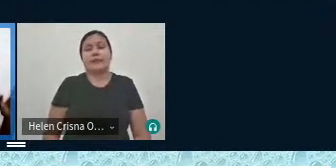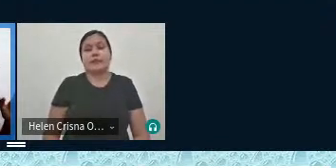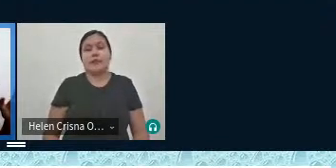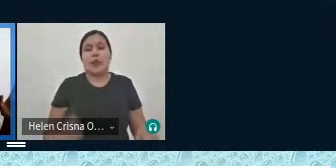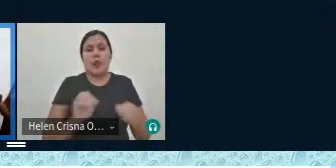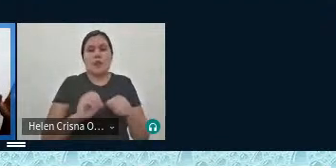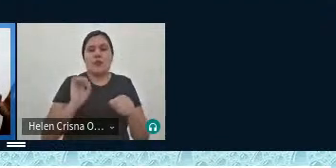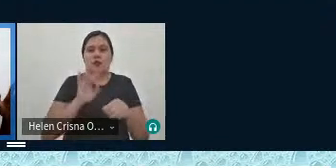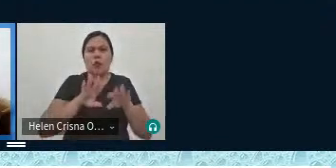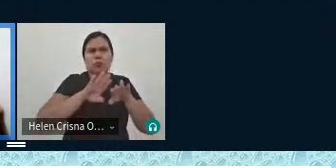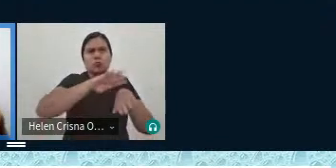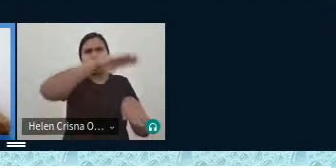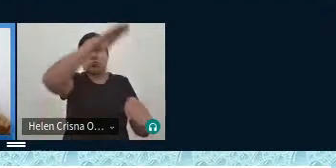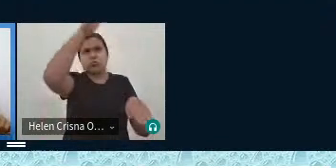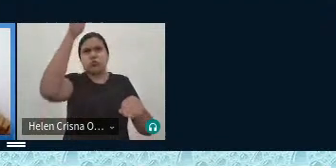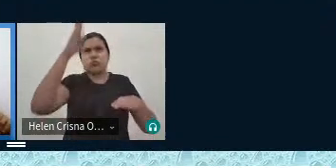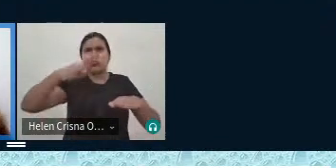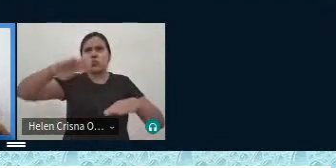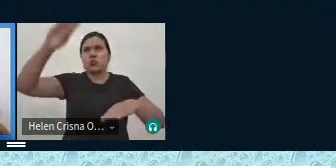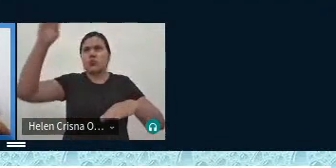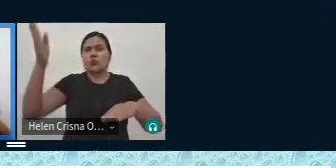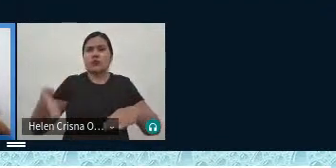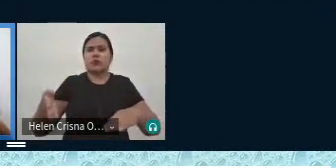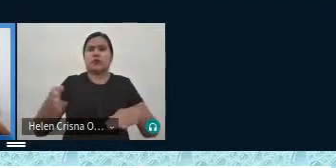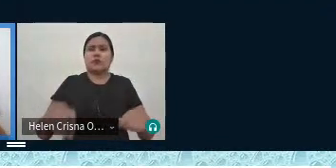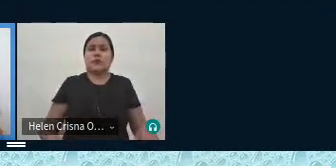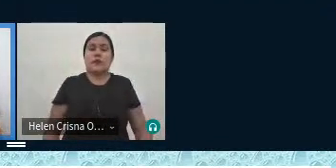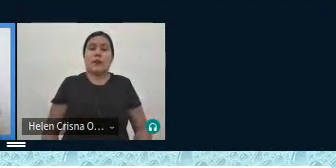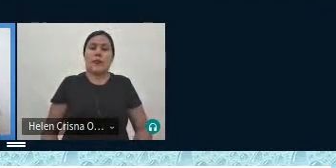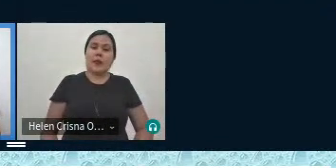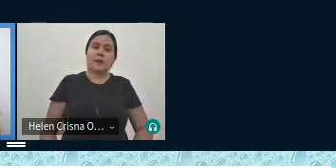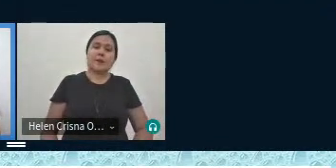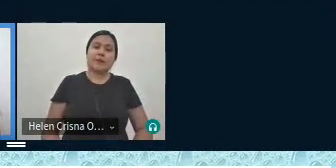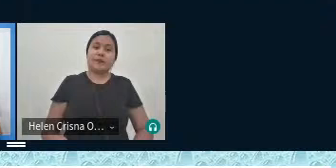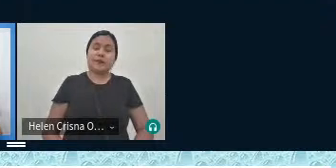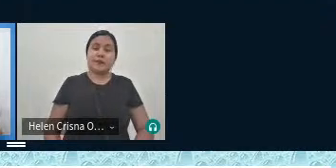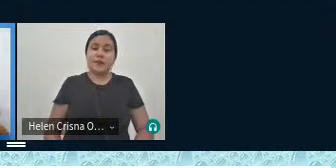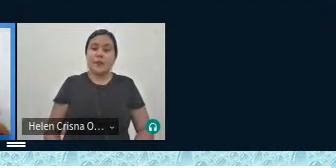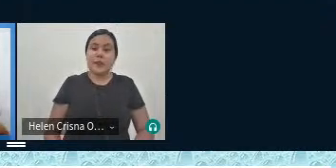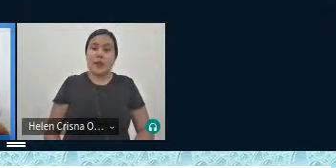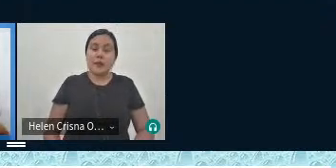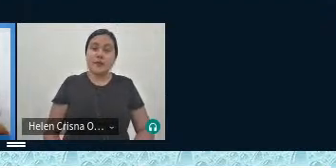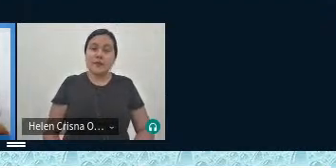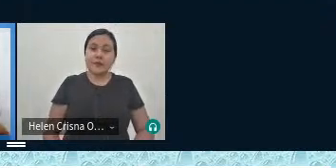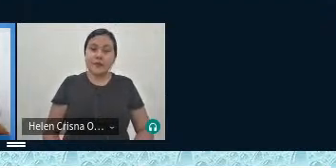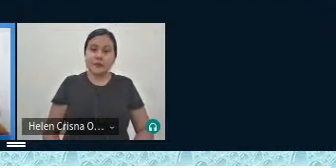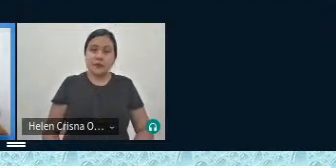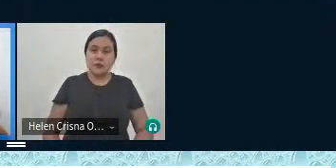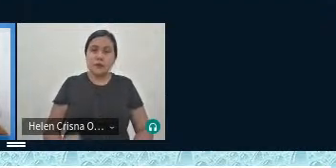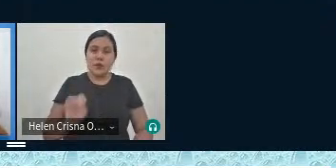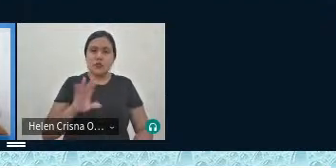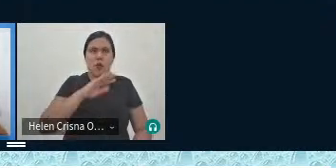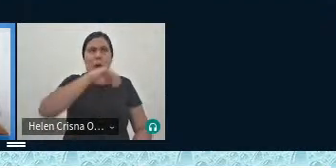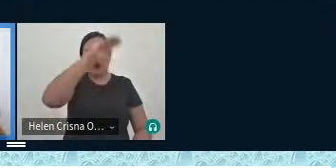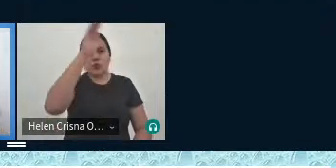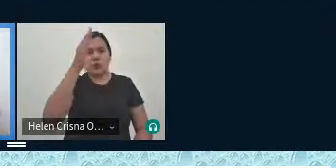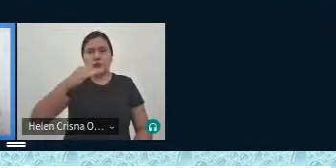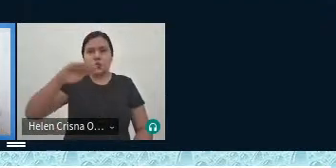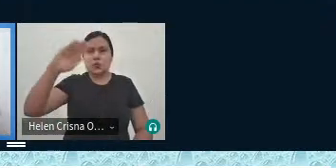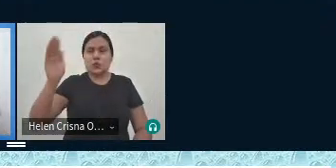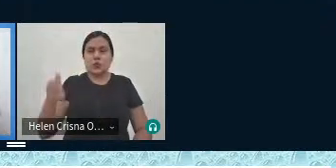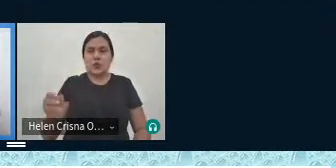montanha e o Igarapé aqui a pessoa atravessando o Igarapé para pegar a canoa ela tinha feito só uma montanha